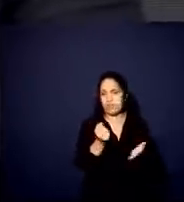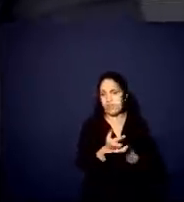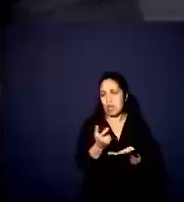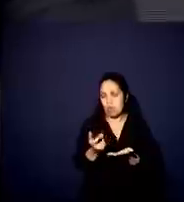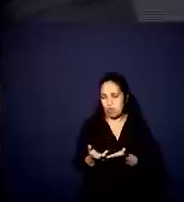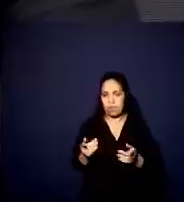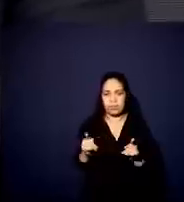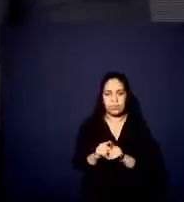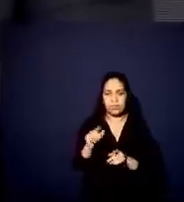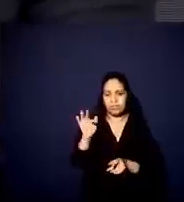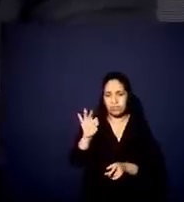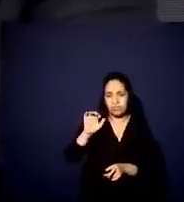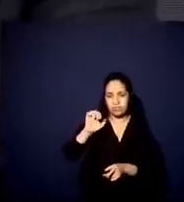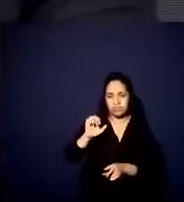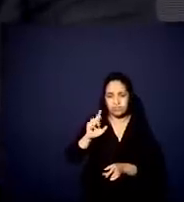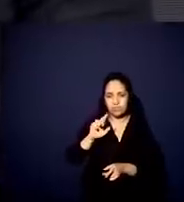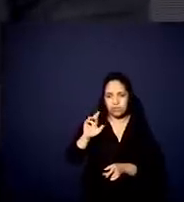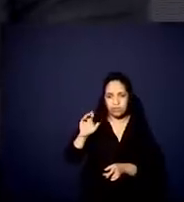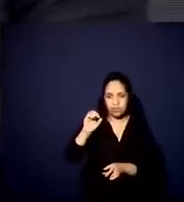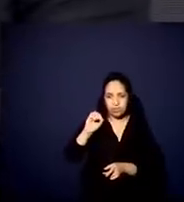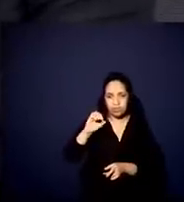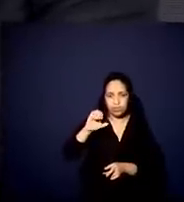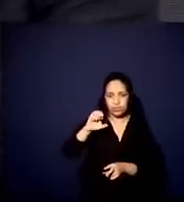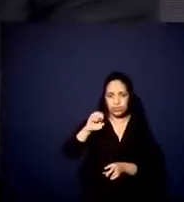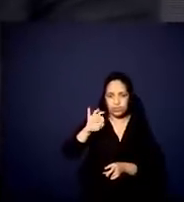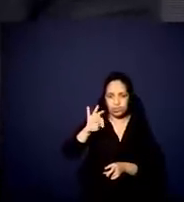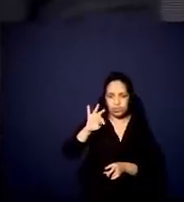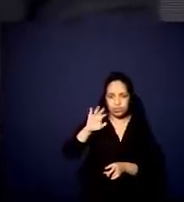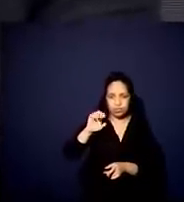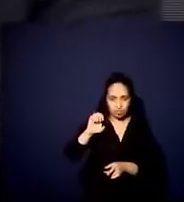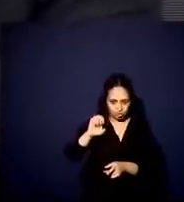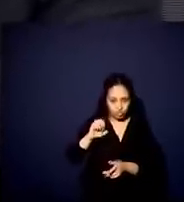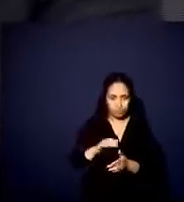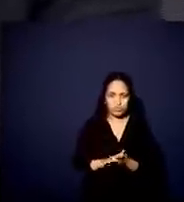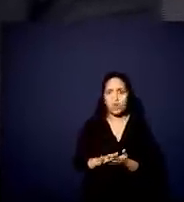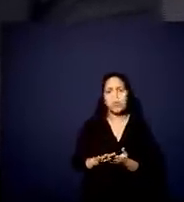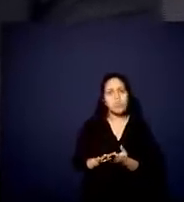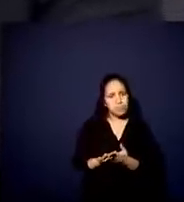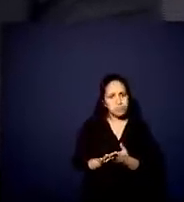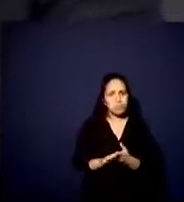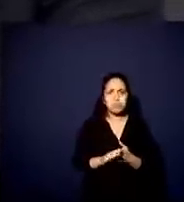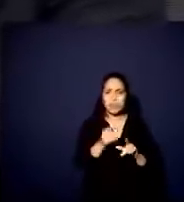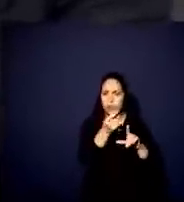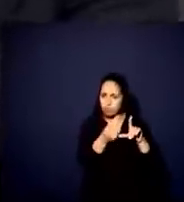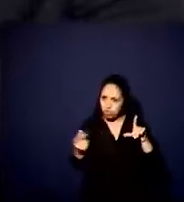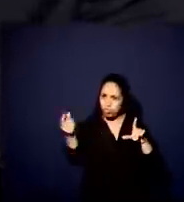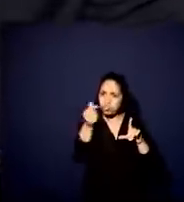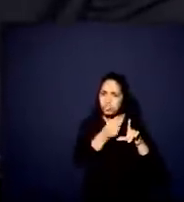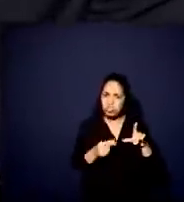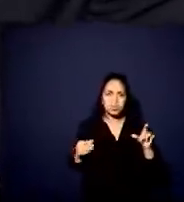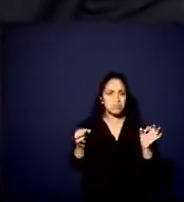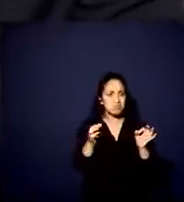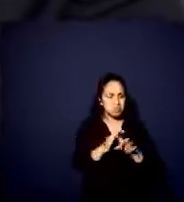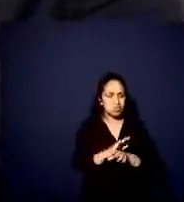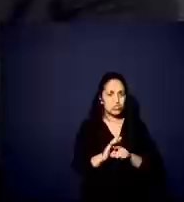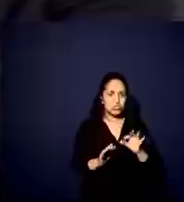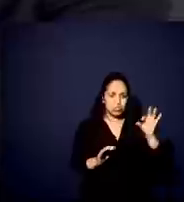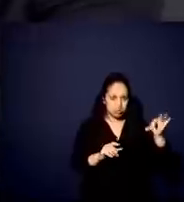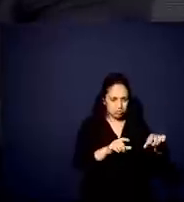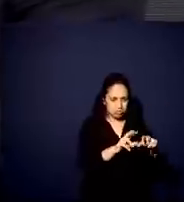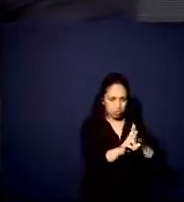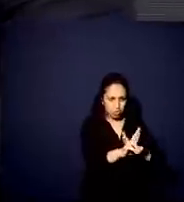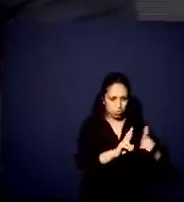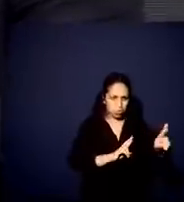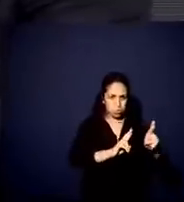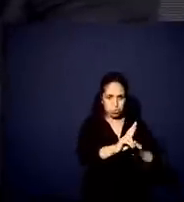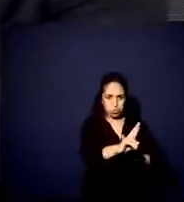temos a Ferroeste, que, para nós, é o nosso grande projeto logístico, que é uma ferrovia que liga Maracajú até